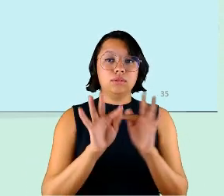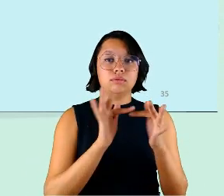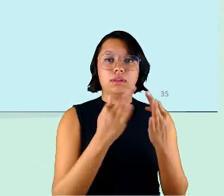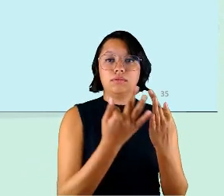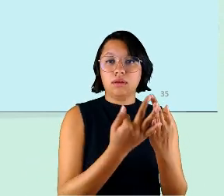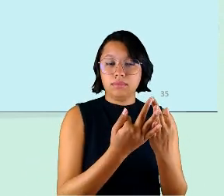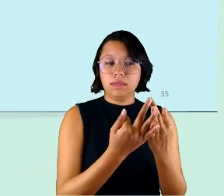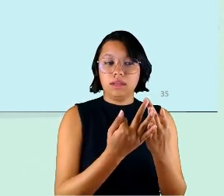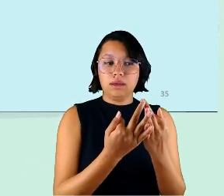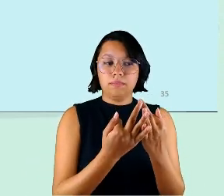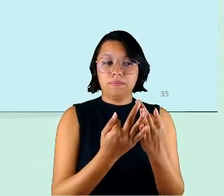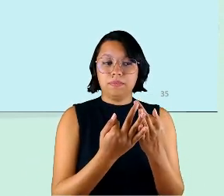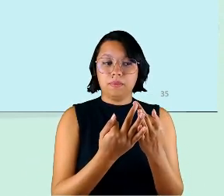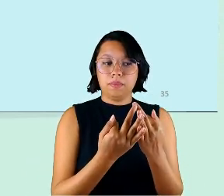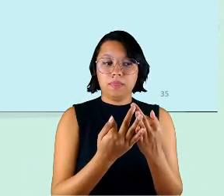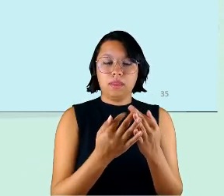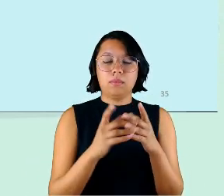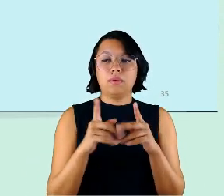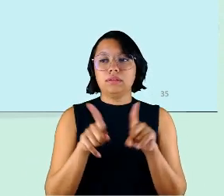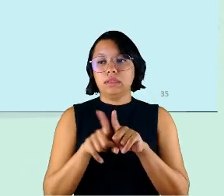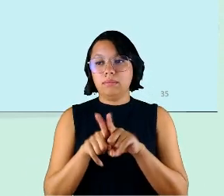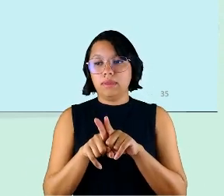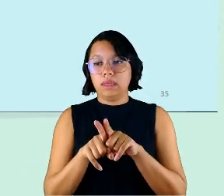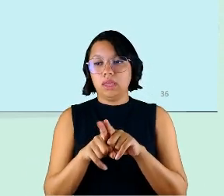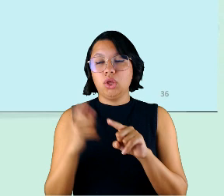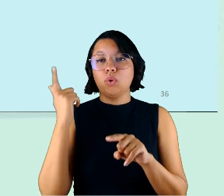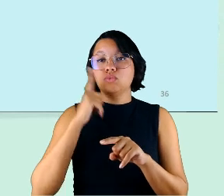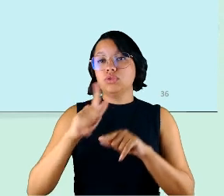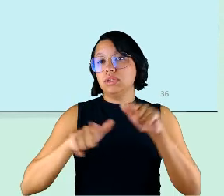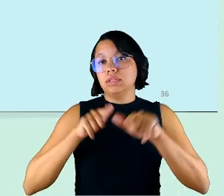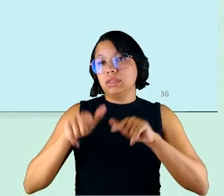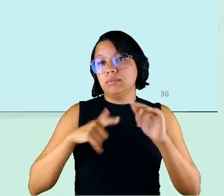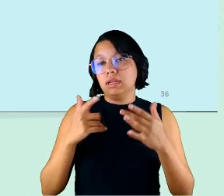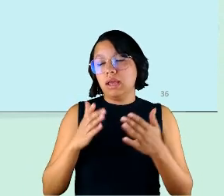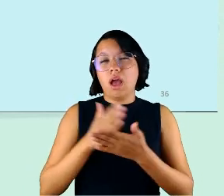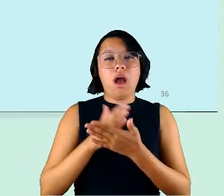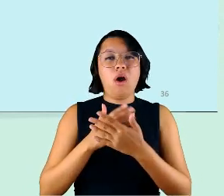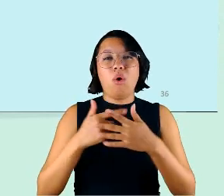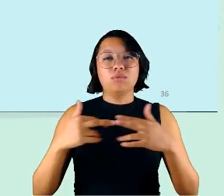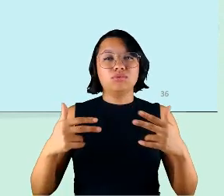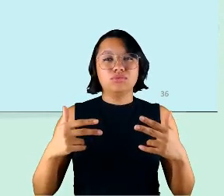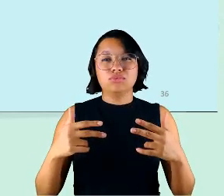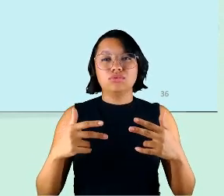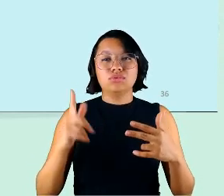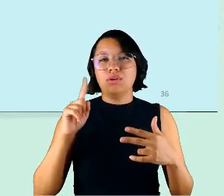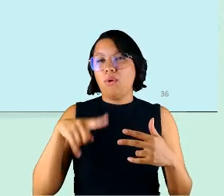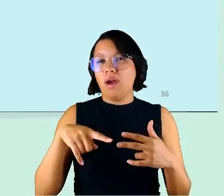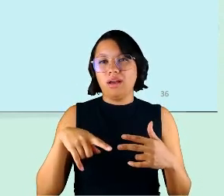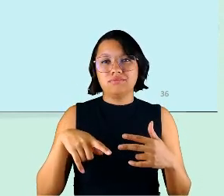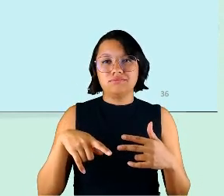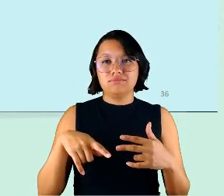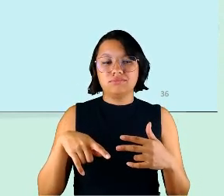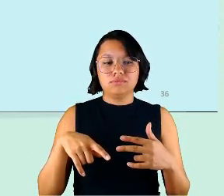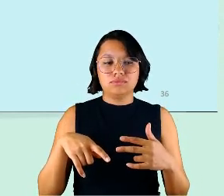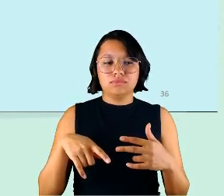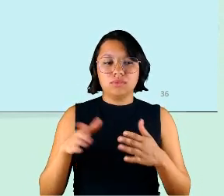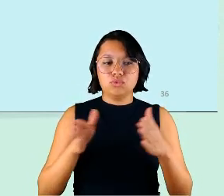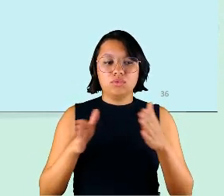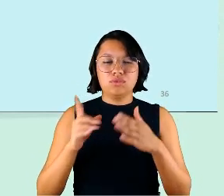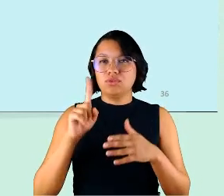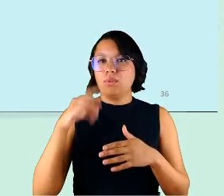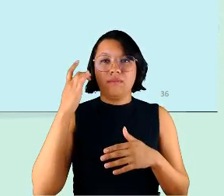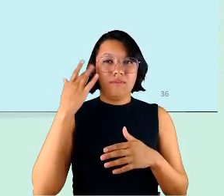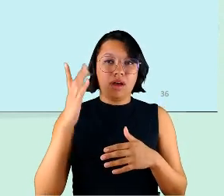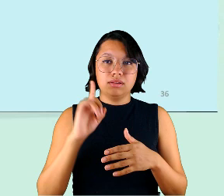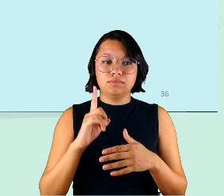que para inclusive conseguirem trabalhar em alguns casos não é algo tão fácil assim né e a questão